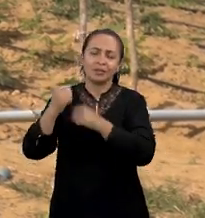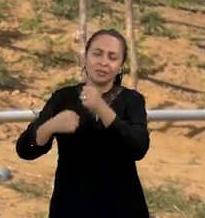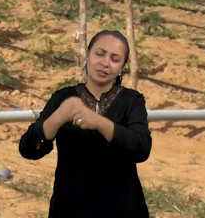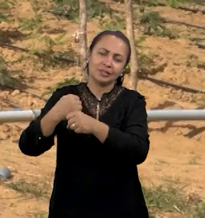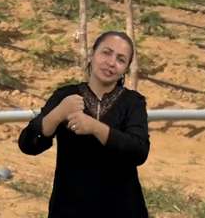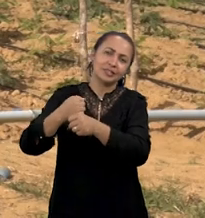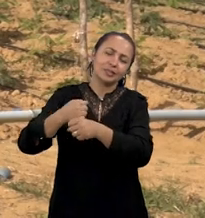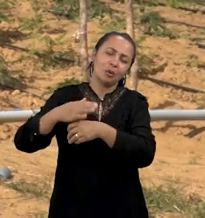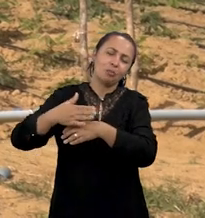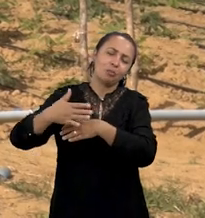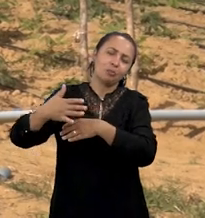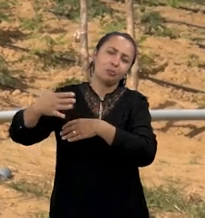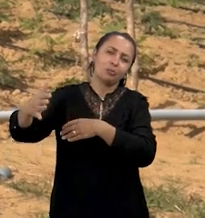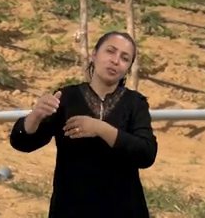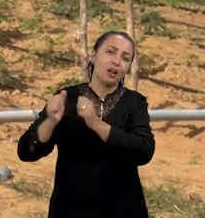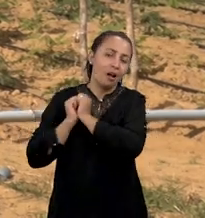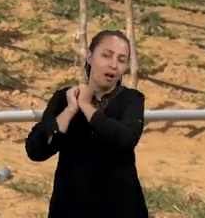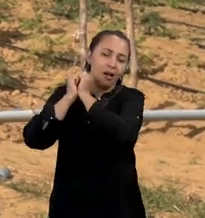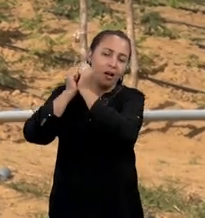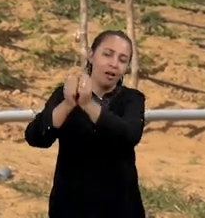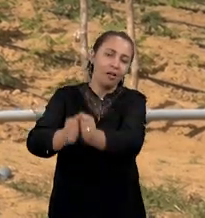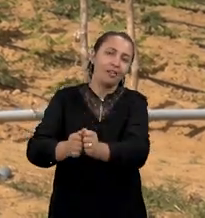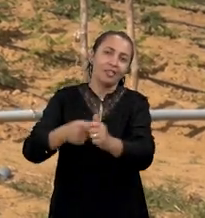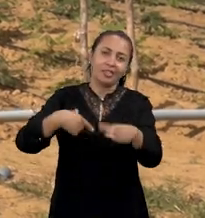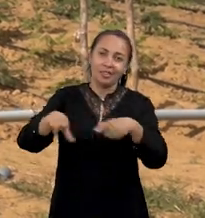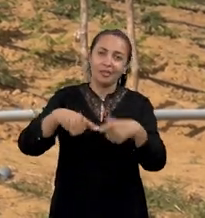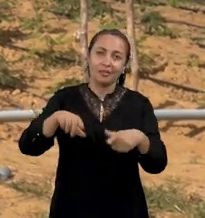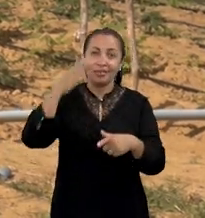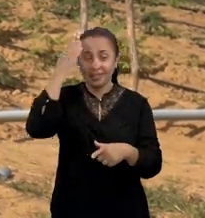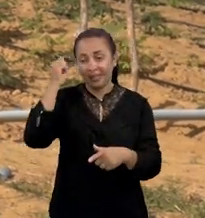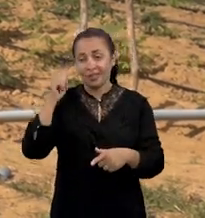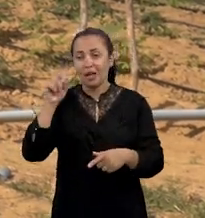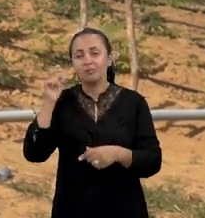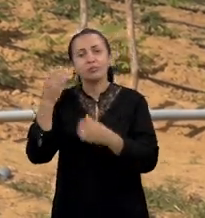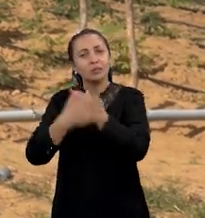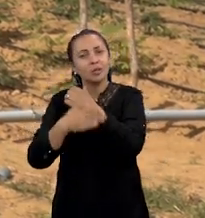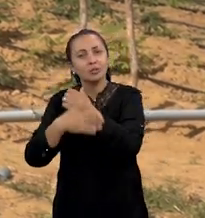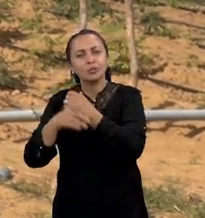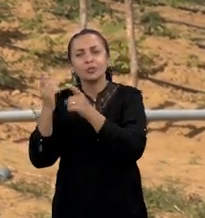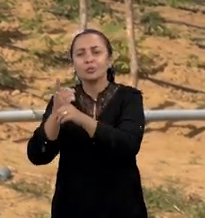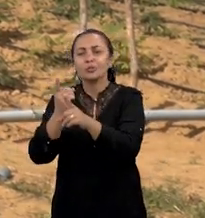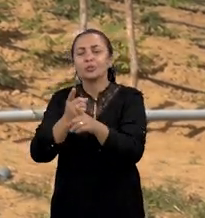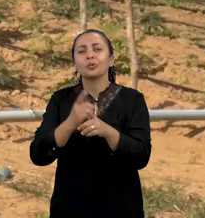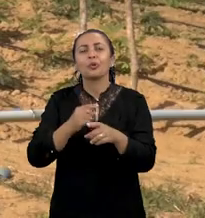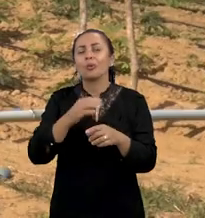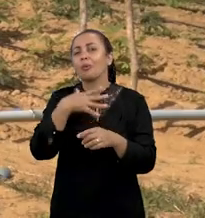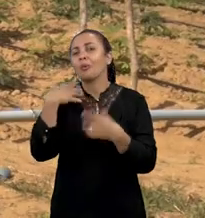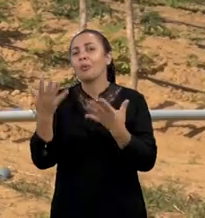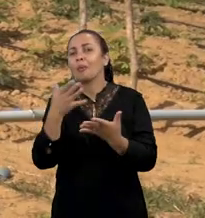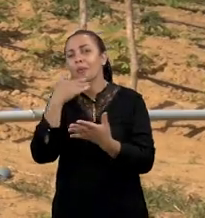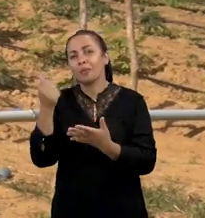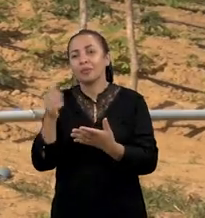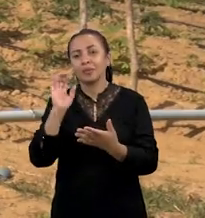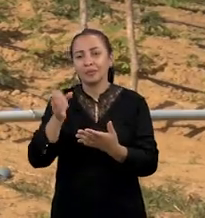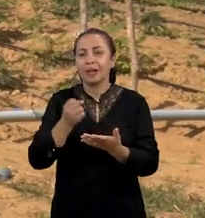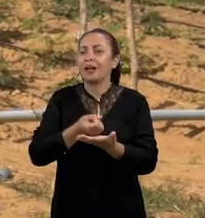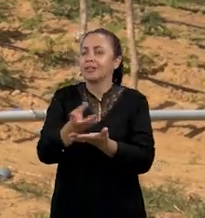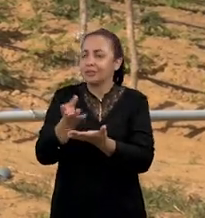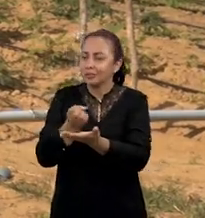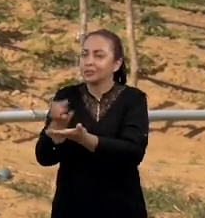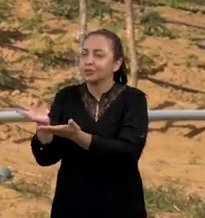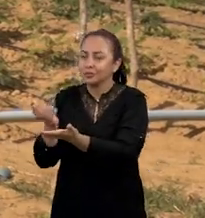Então, eles acompanharam esse trabalho. Então, eles sabem daquele material. Eles próprios identificaram aquele material. E nós já